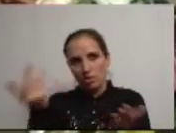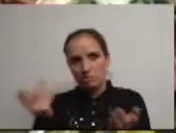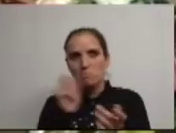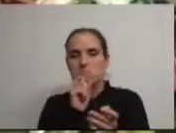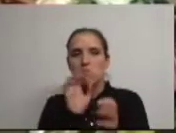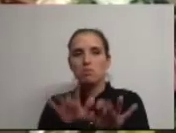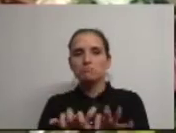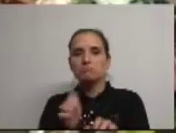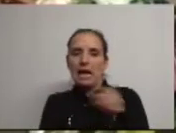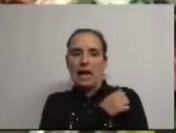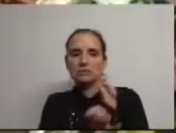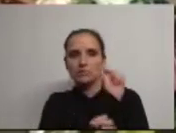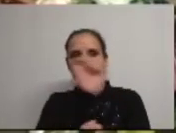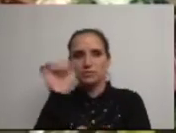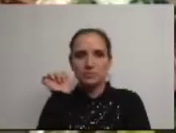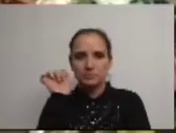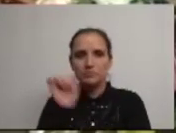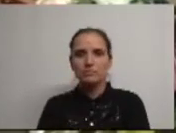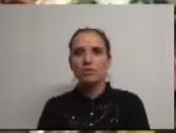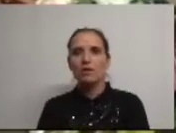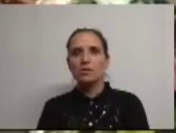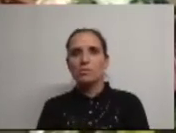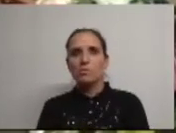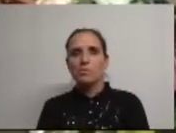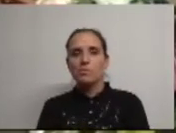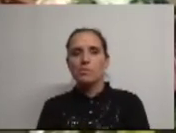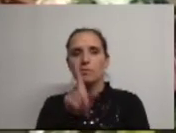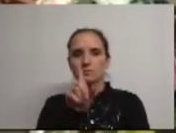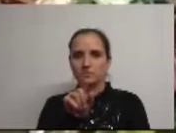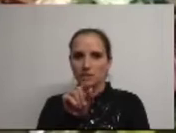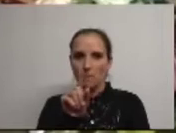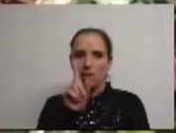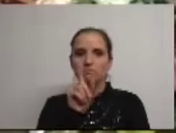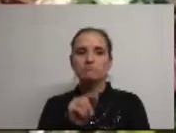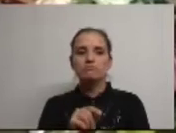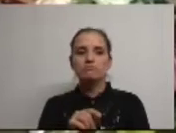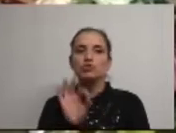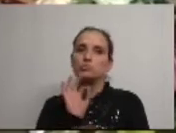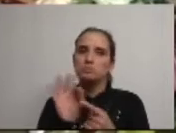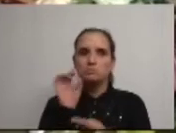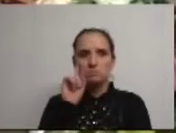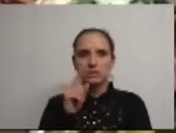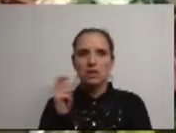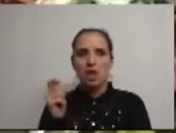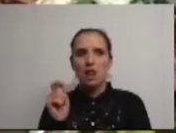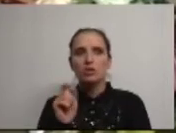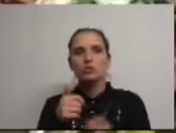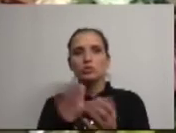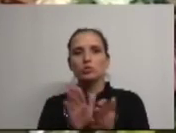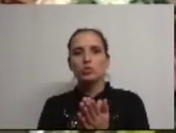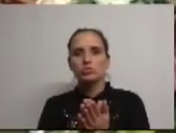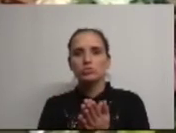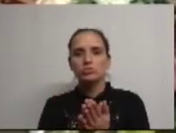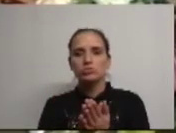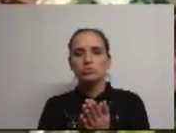casas, e saudava também, particularmente, todos os que